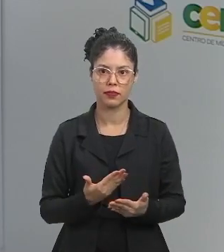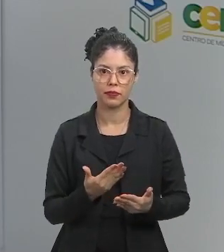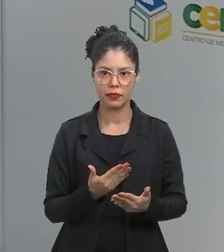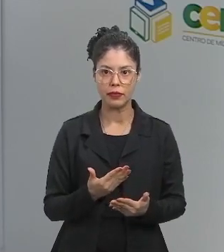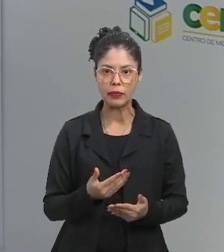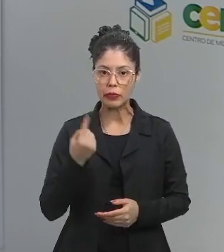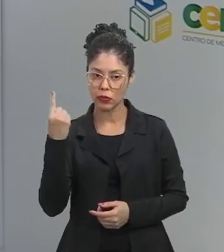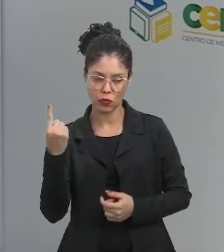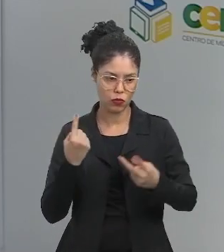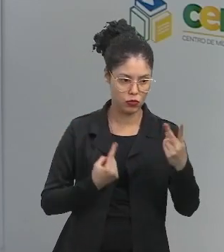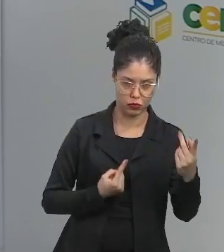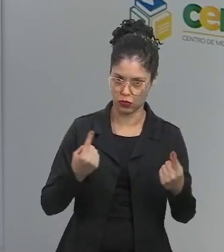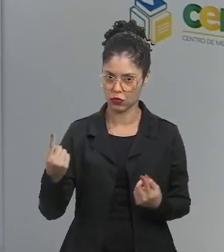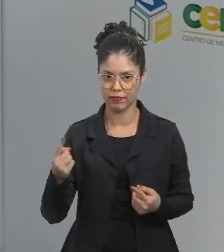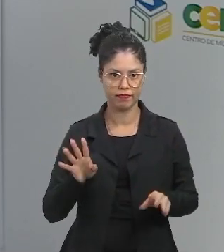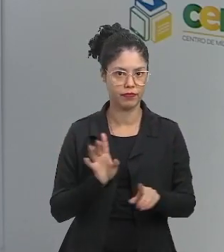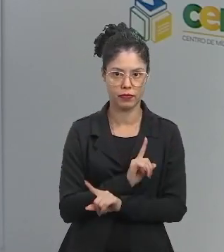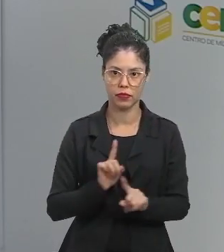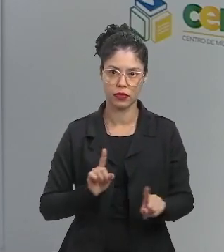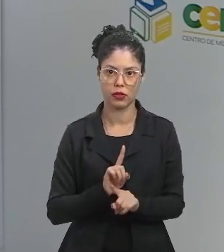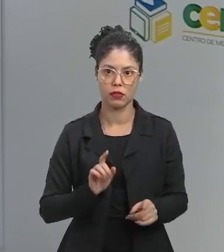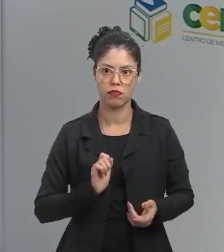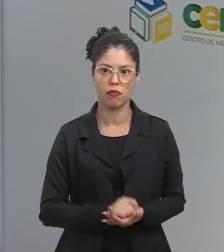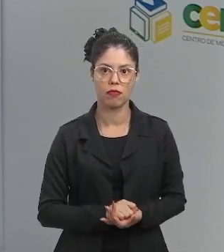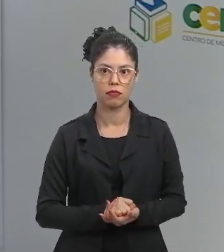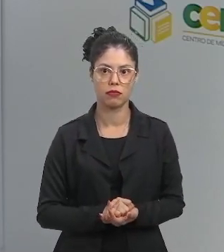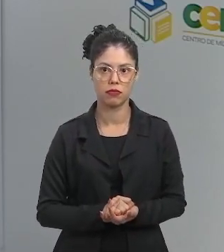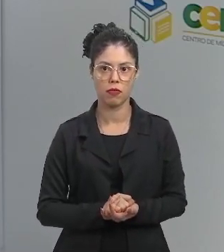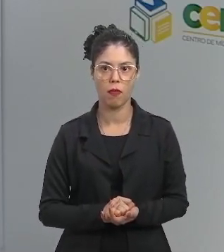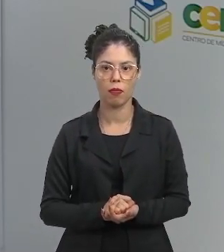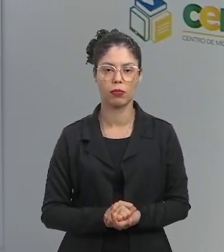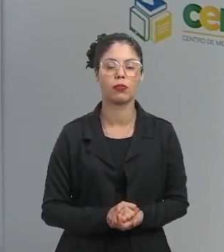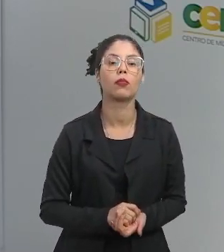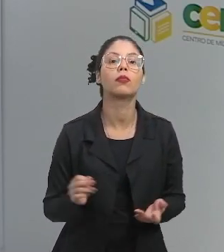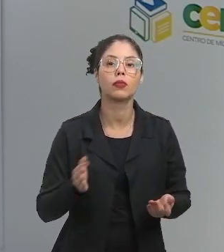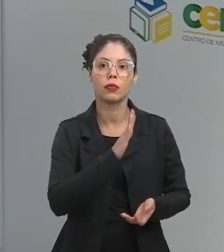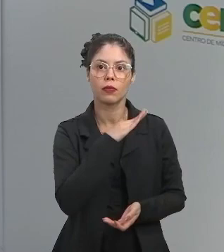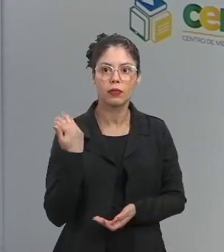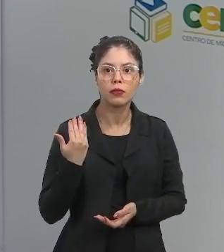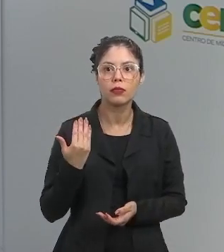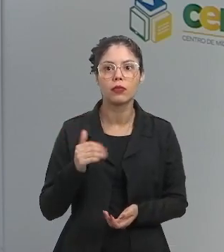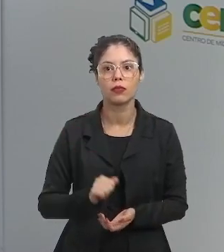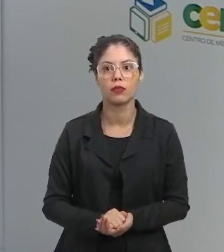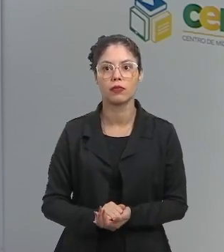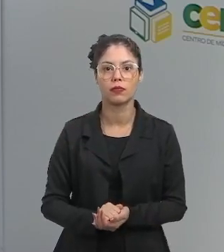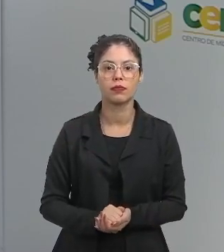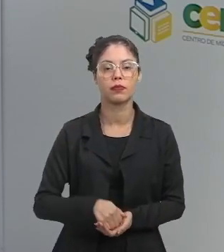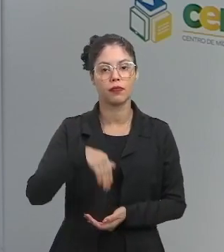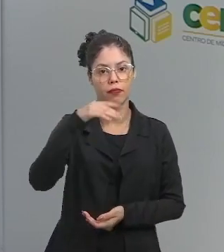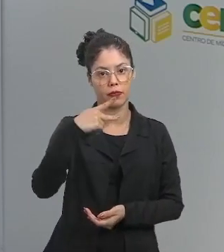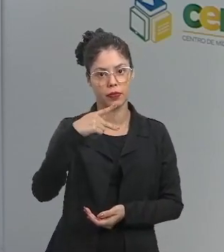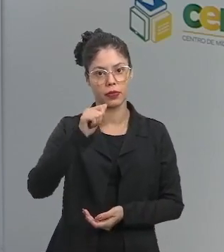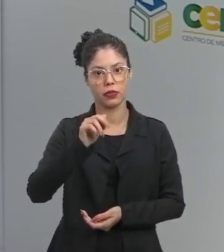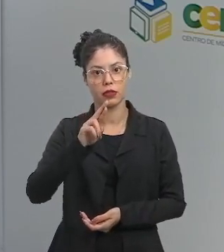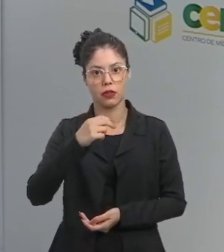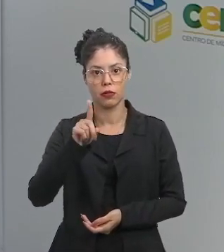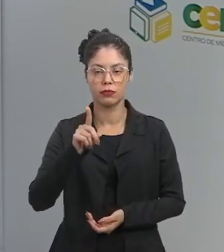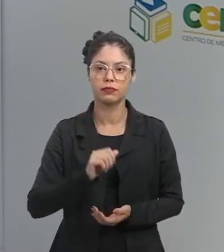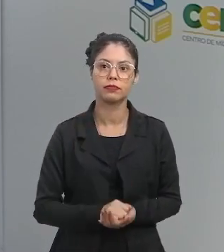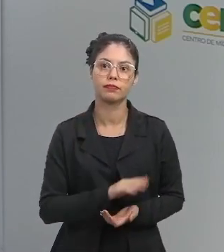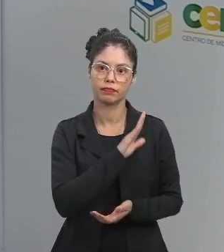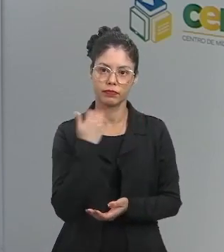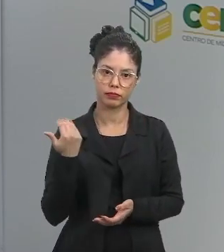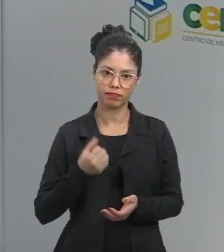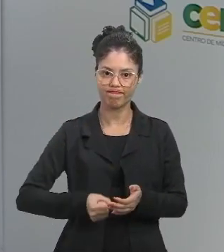de um ou de outro dono. E eles começaram a matar as onças. Então, no Pará, houve uma grande